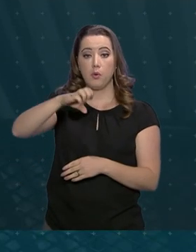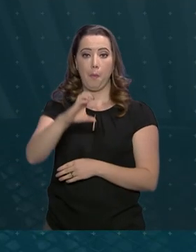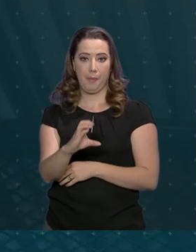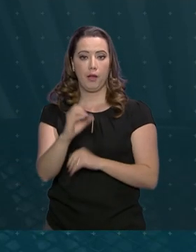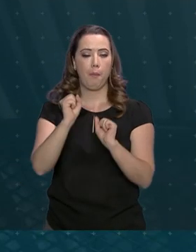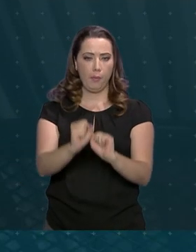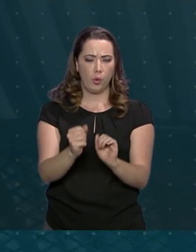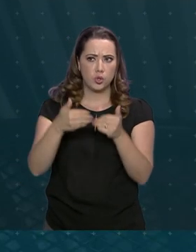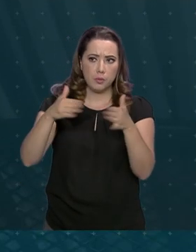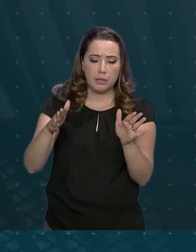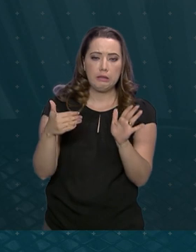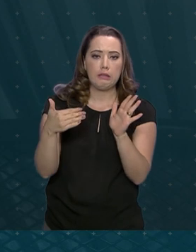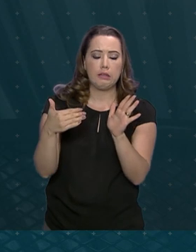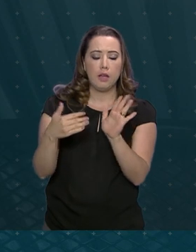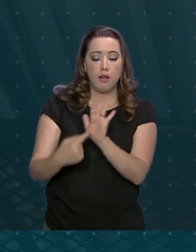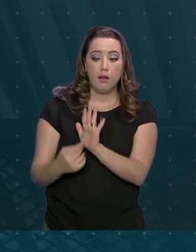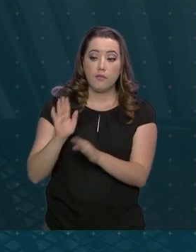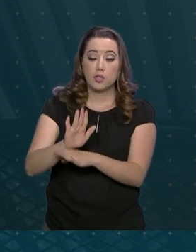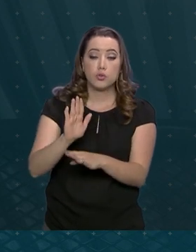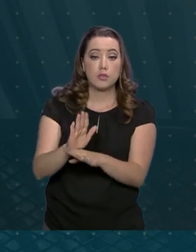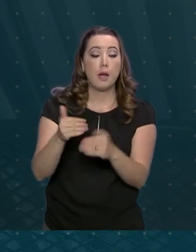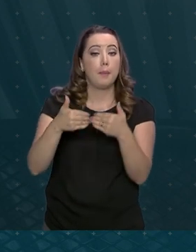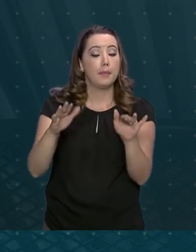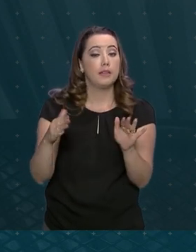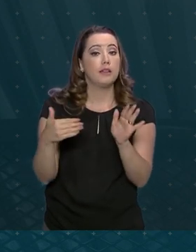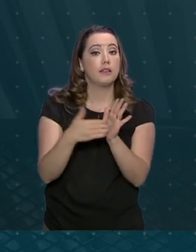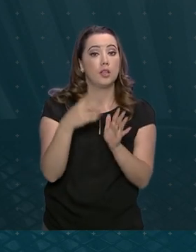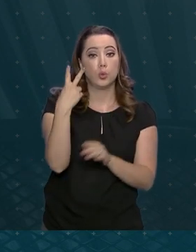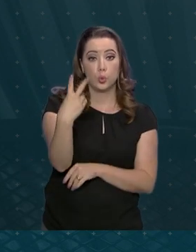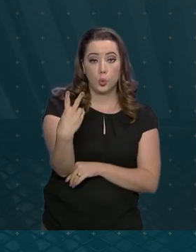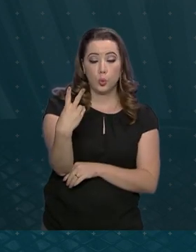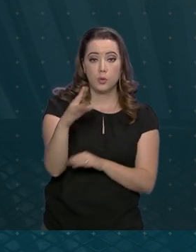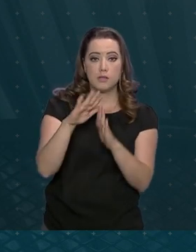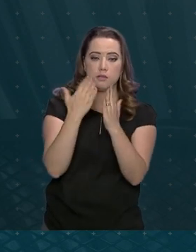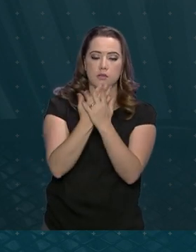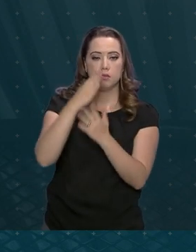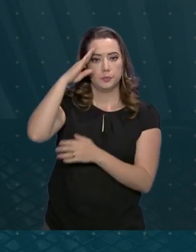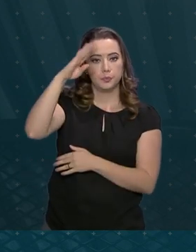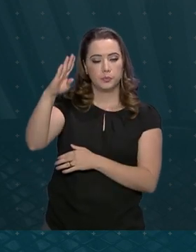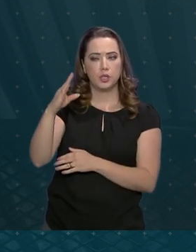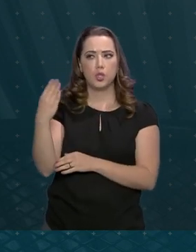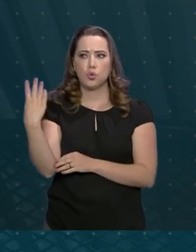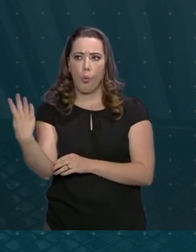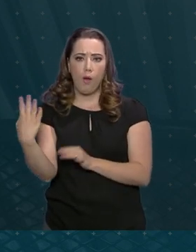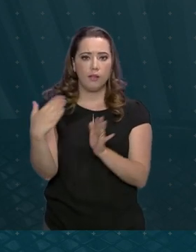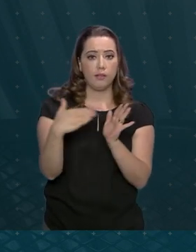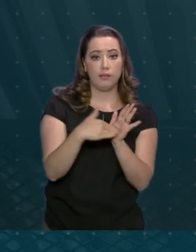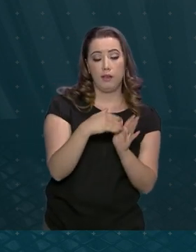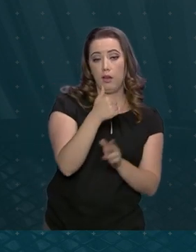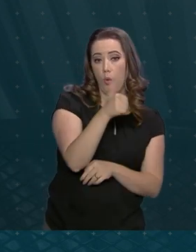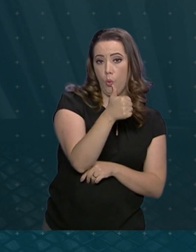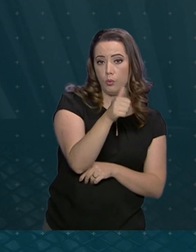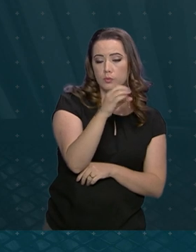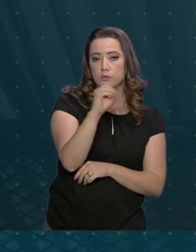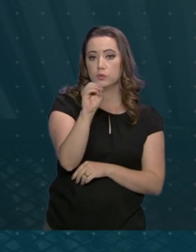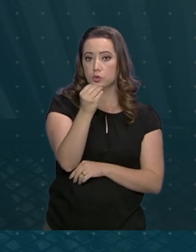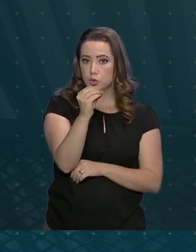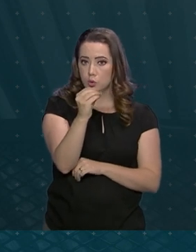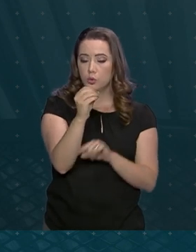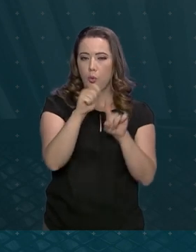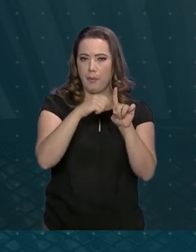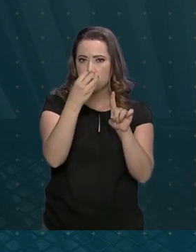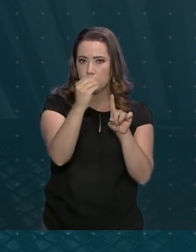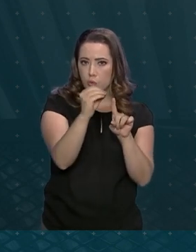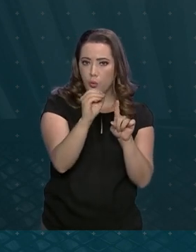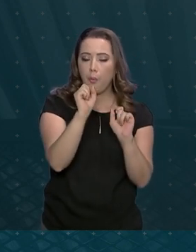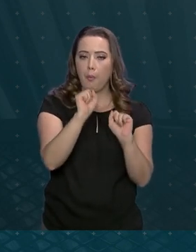escolas cívico-militares. A partir do dia 4 até o dia 11 de outubro, os municípios também vão poder solicitar a participação